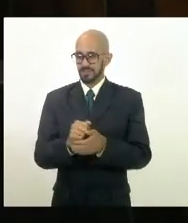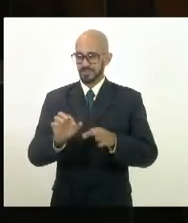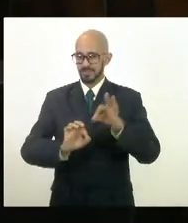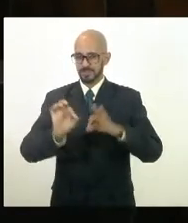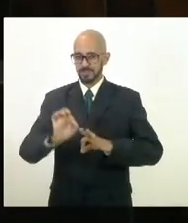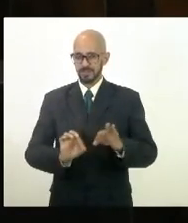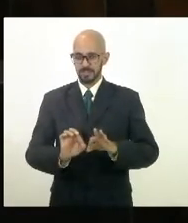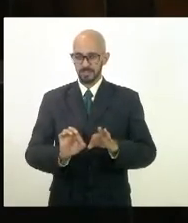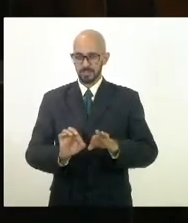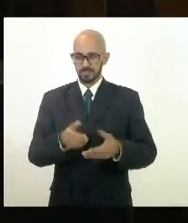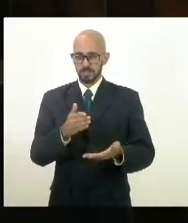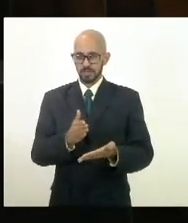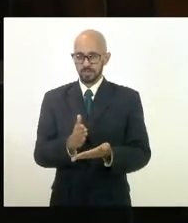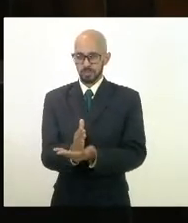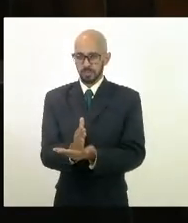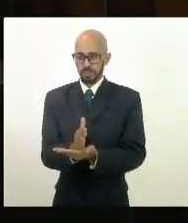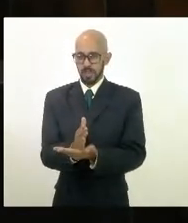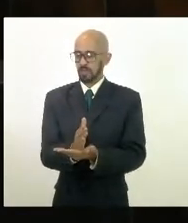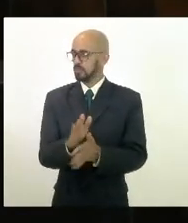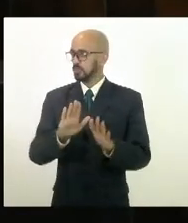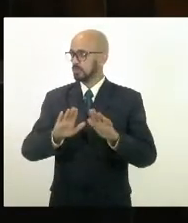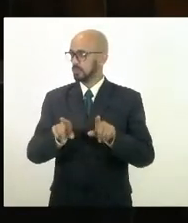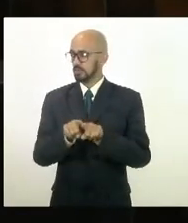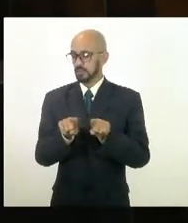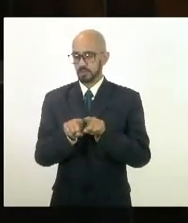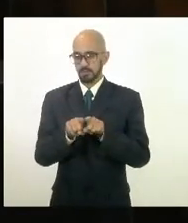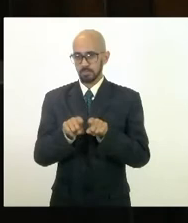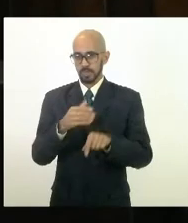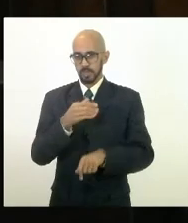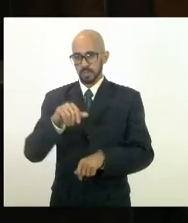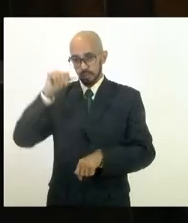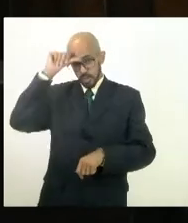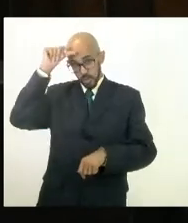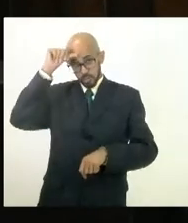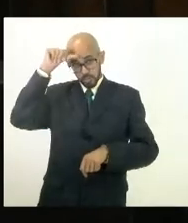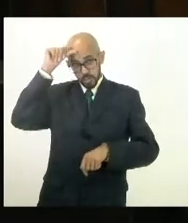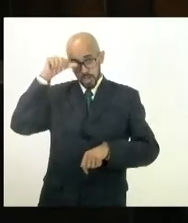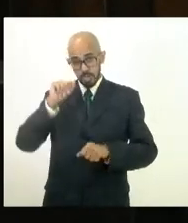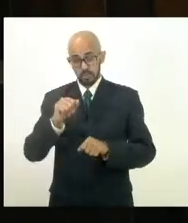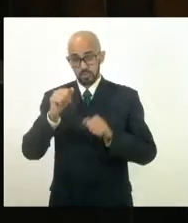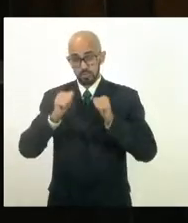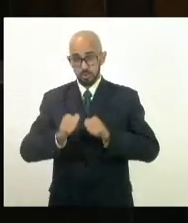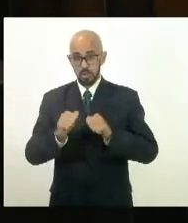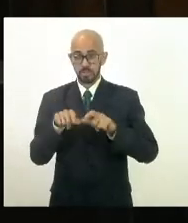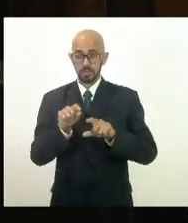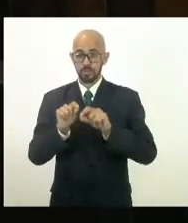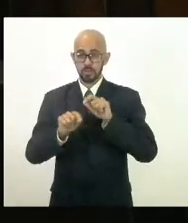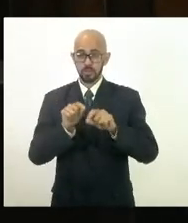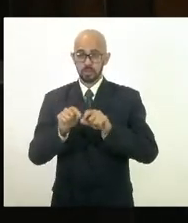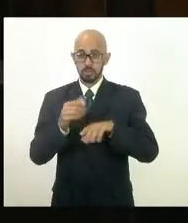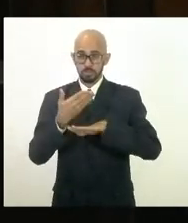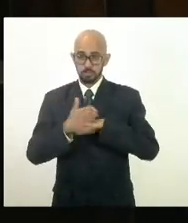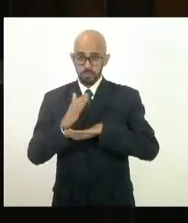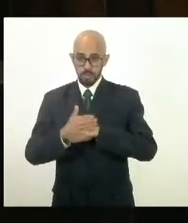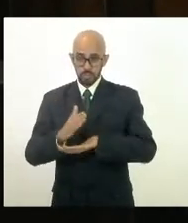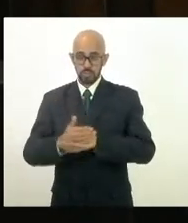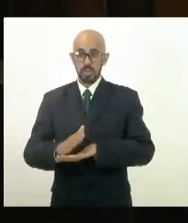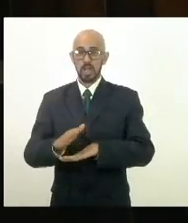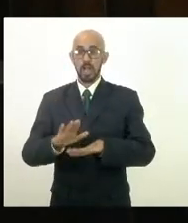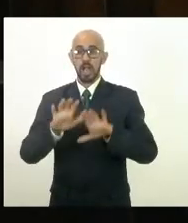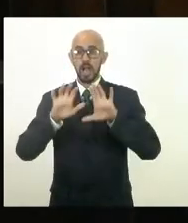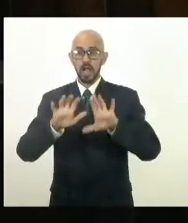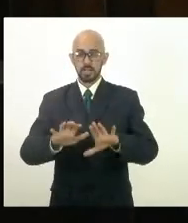aprovado, mas que o governador do Estado do Rio de Janeiro, Cláudio Castro, possa colocar em prática assim